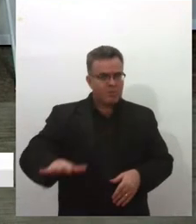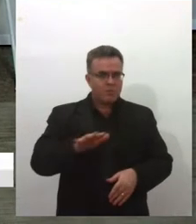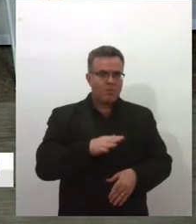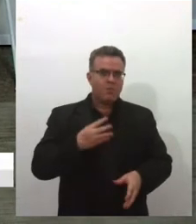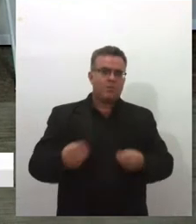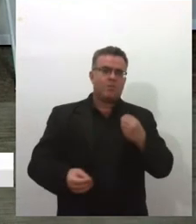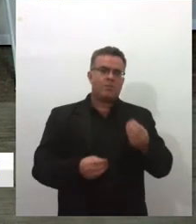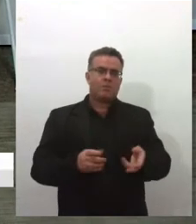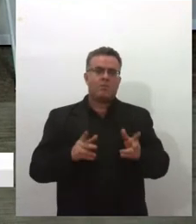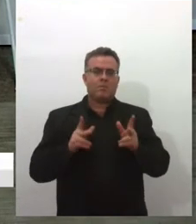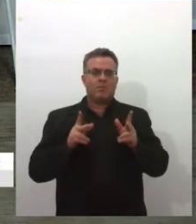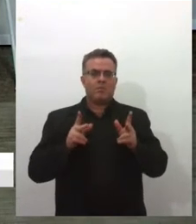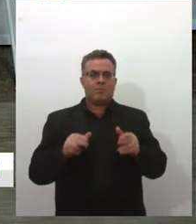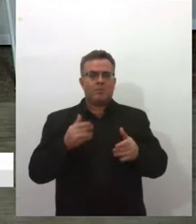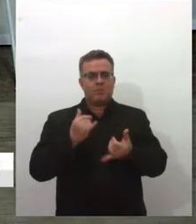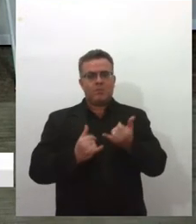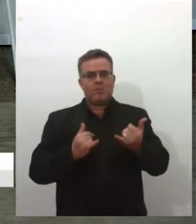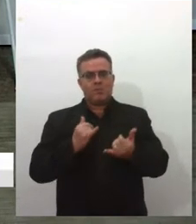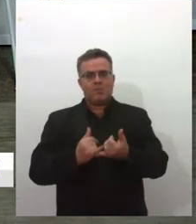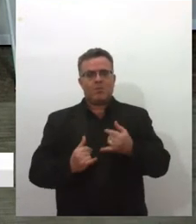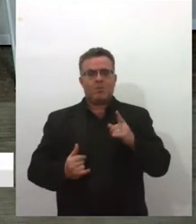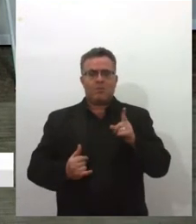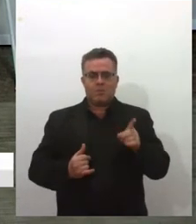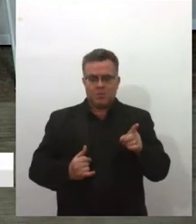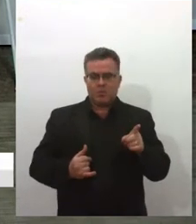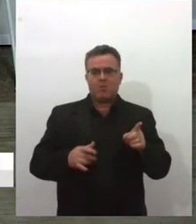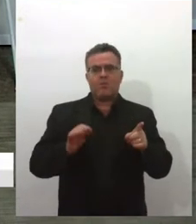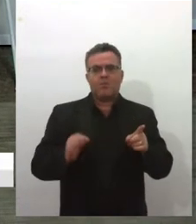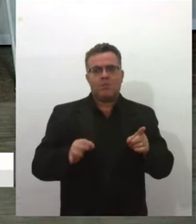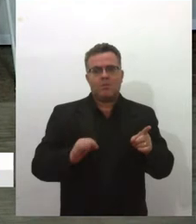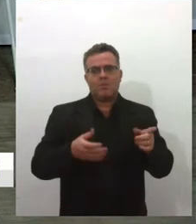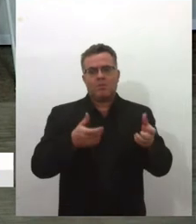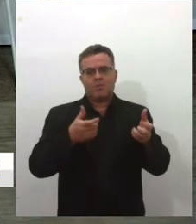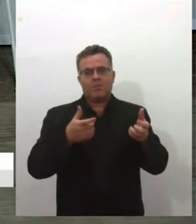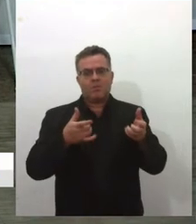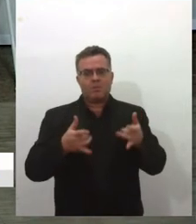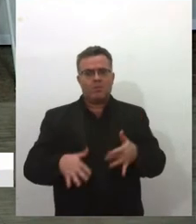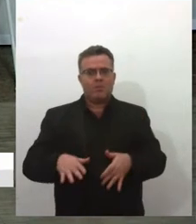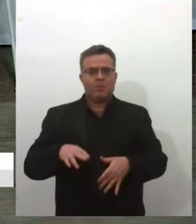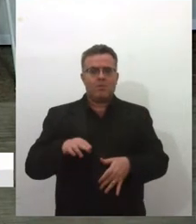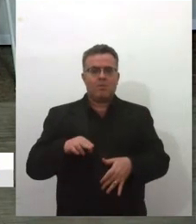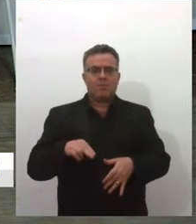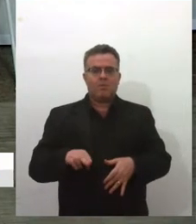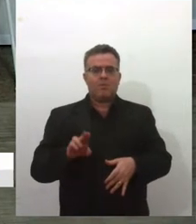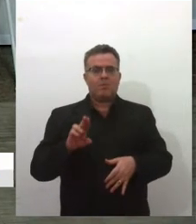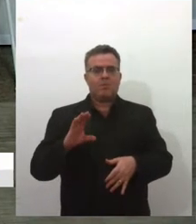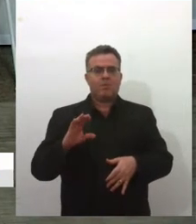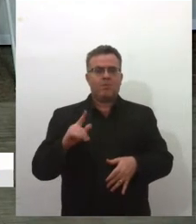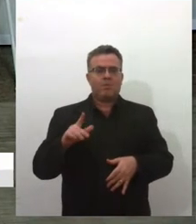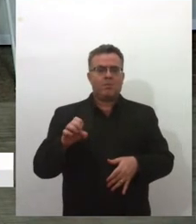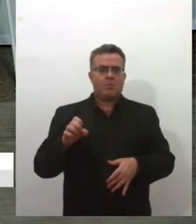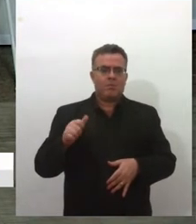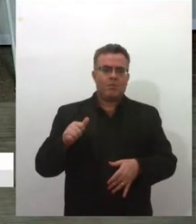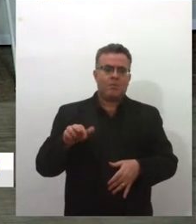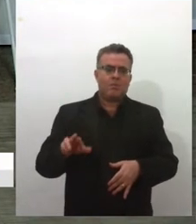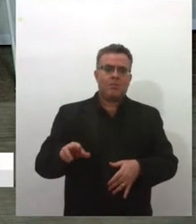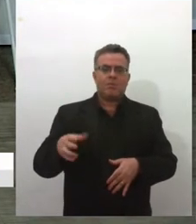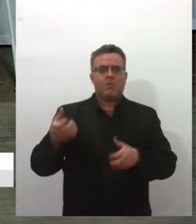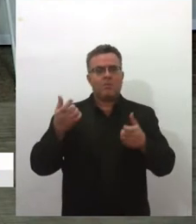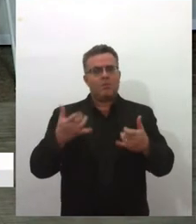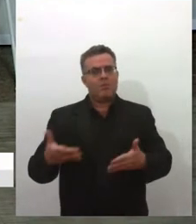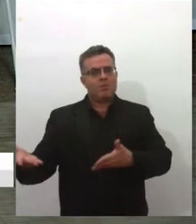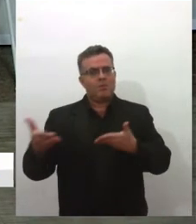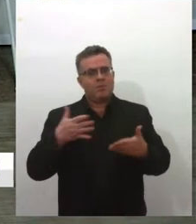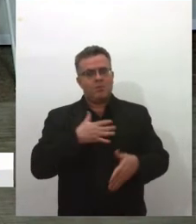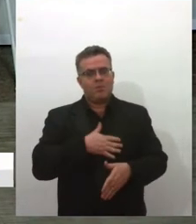acredito eu, parecida com o quadro que você nos trouxe da área nuclear, né, Nicole, por favor, muito bem-vinda aqui